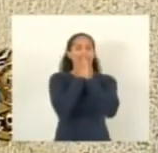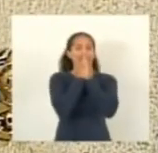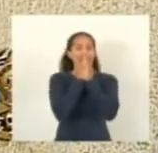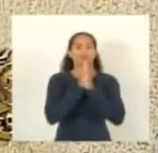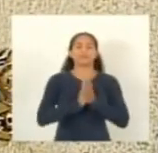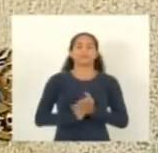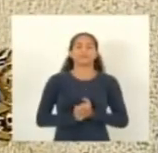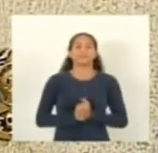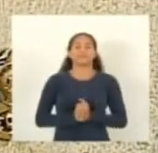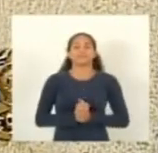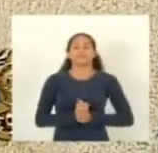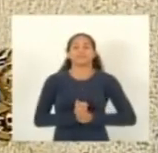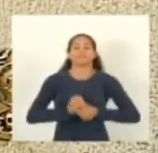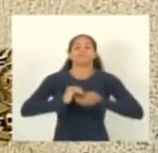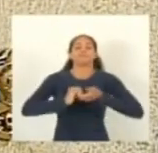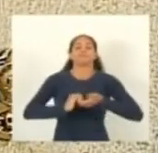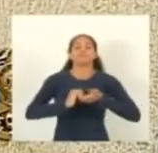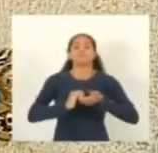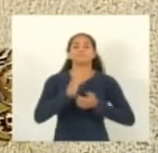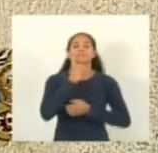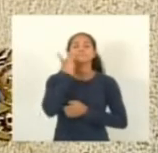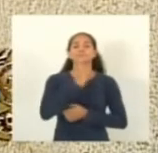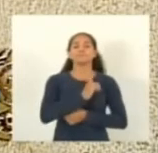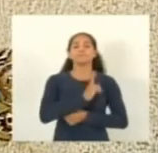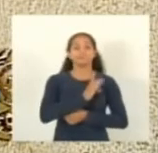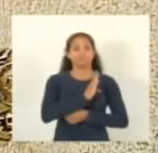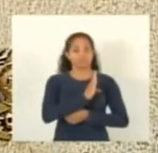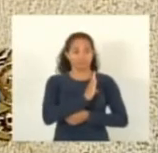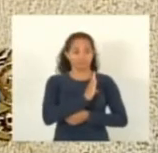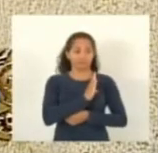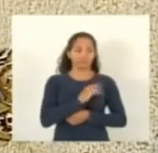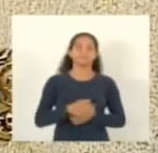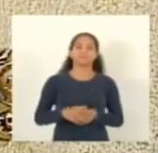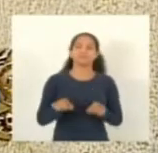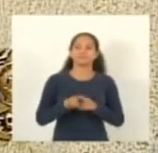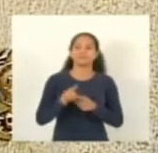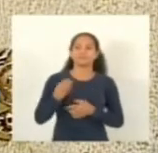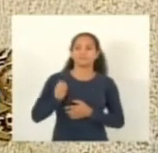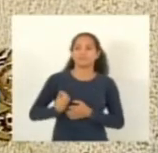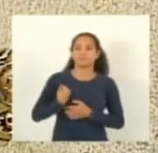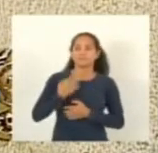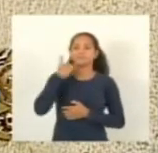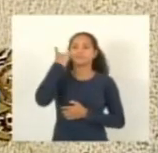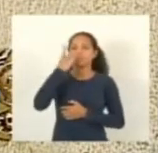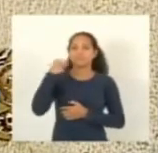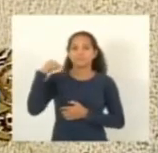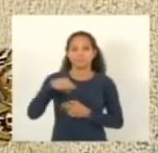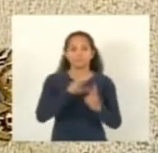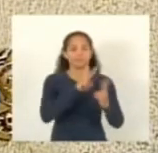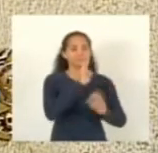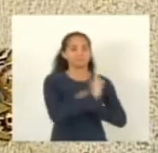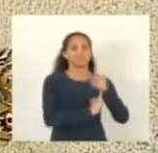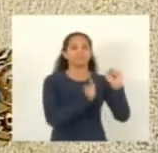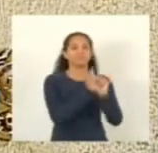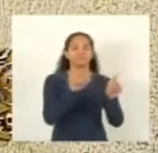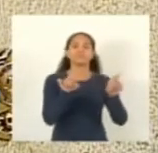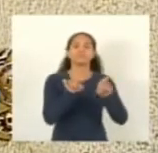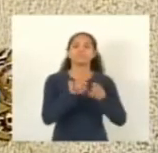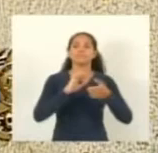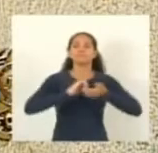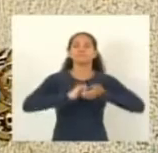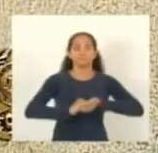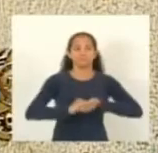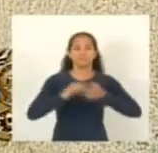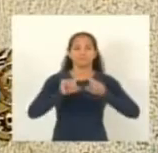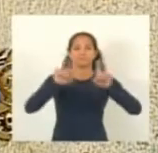meus cumprimentos ao deputado Danilo Baez que preside a sessão nesse momento os deputados que ainda estão presentes aqui aqueles que estão no plenário virtual